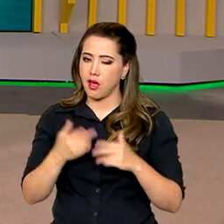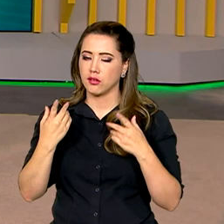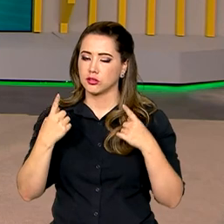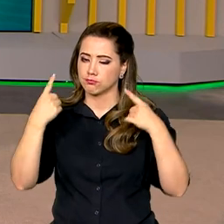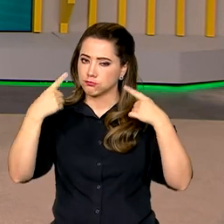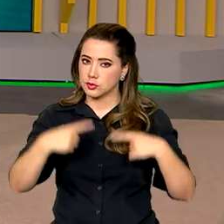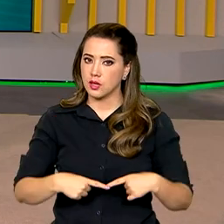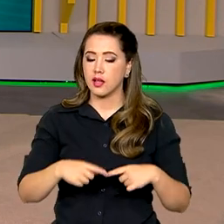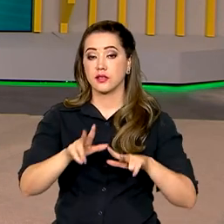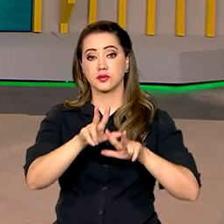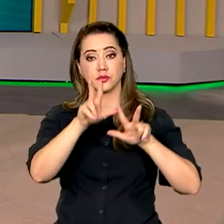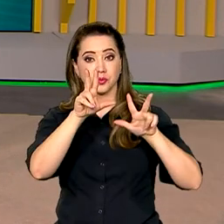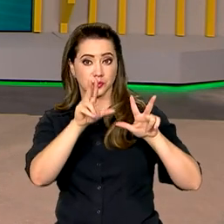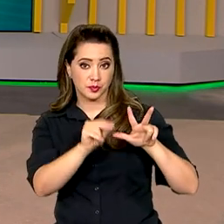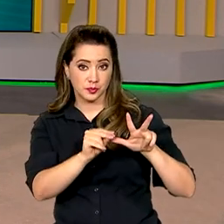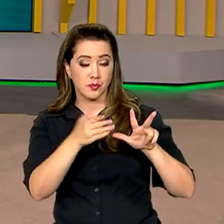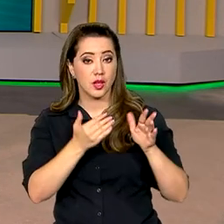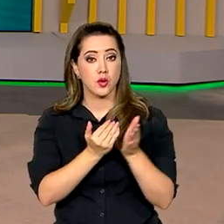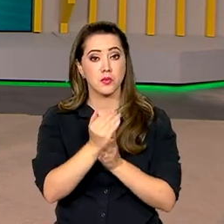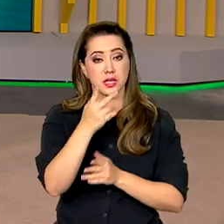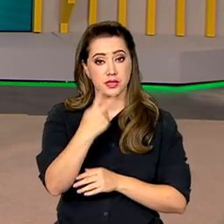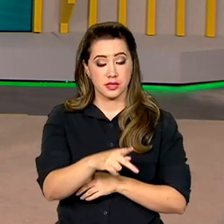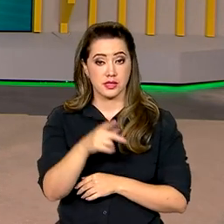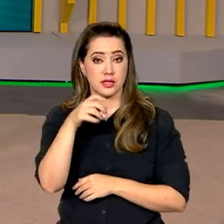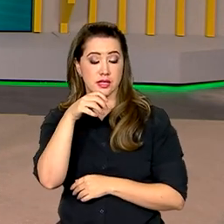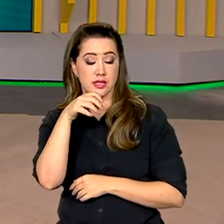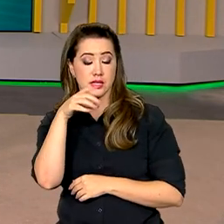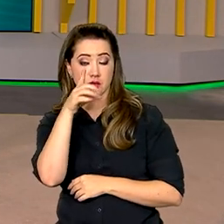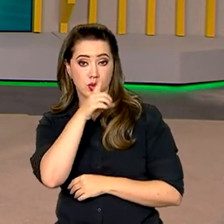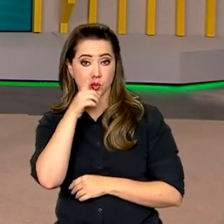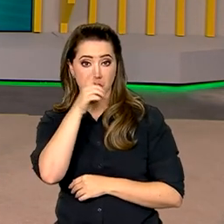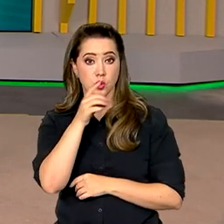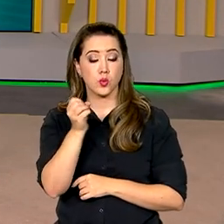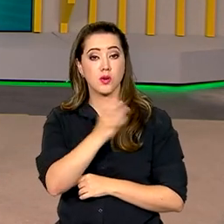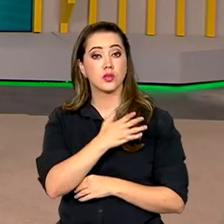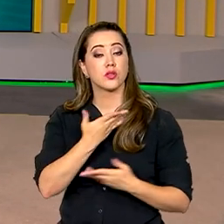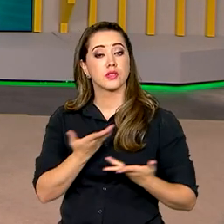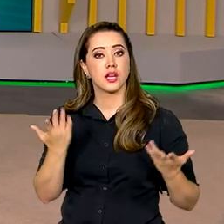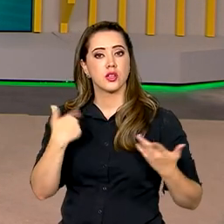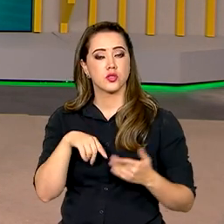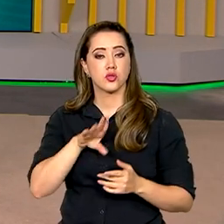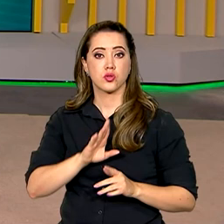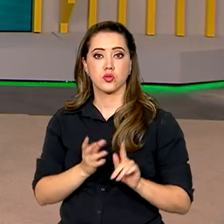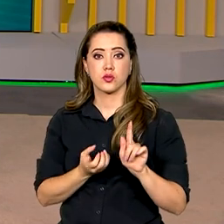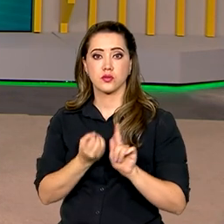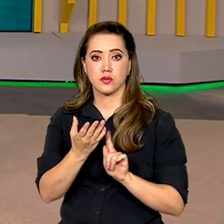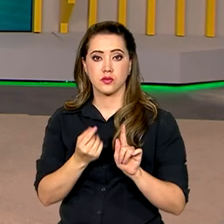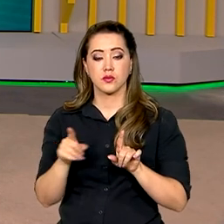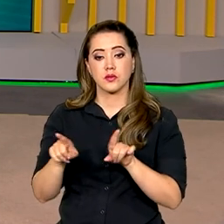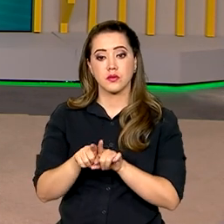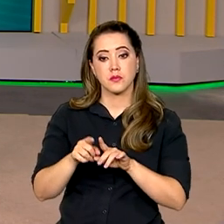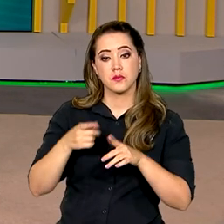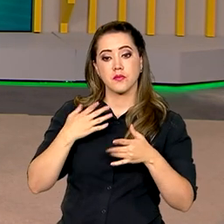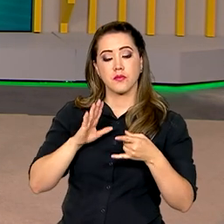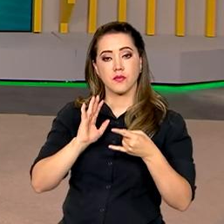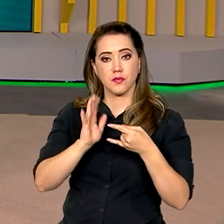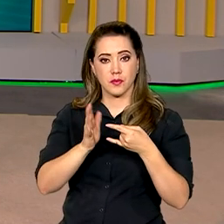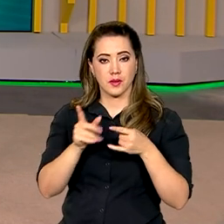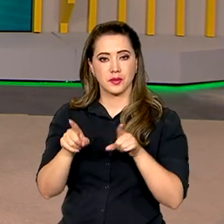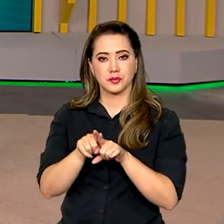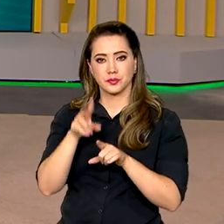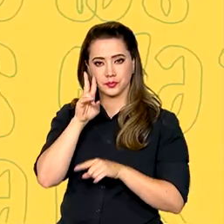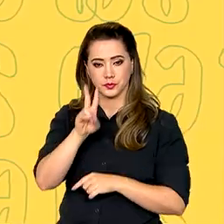tão disputada, a TV Brasil estreia, nesse fim de semana, uma novidade. O Canal Gov e o Canal Educação também. Confira na